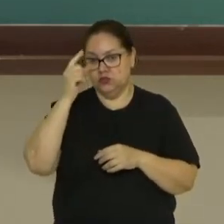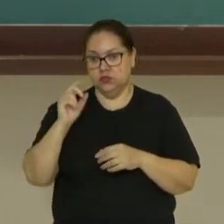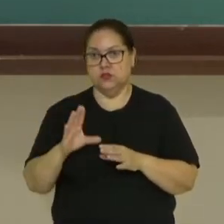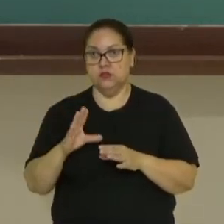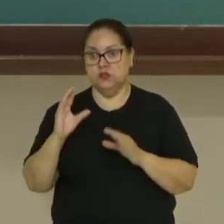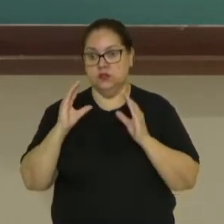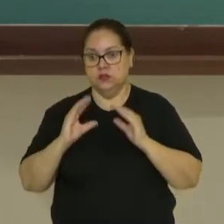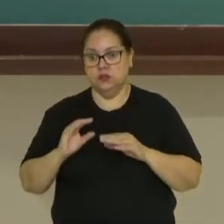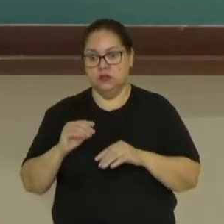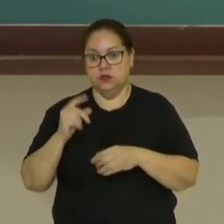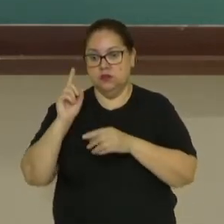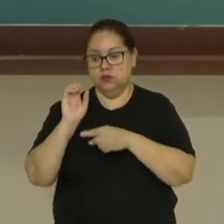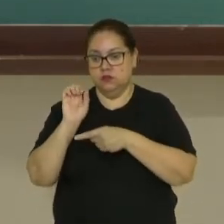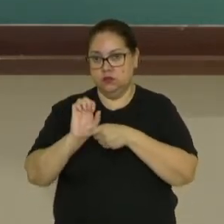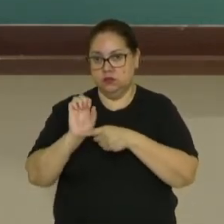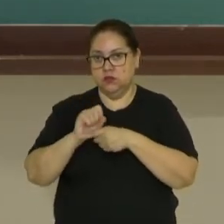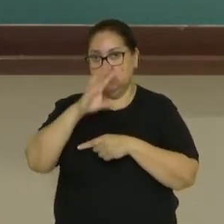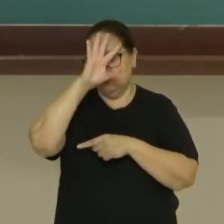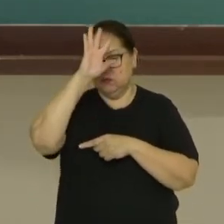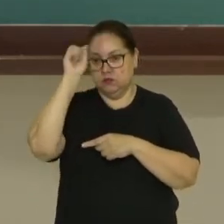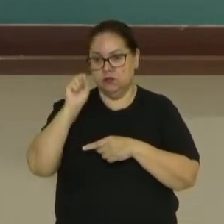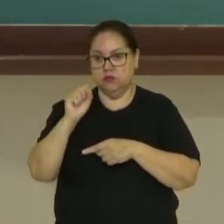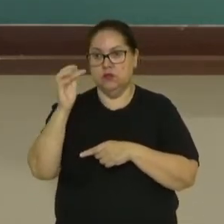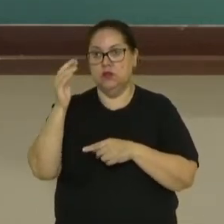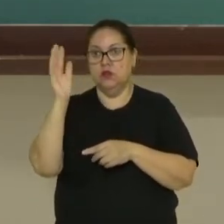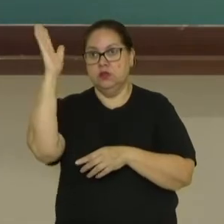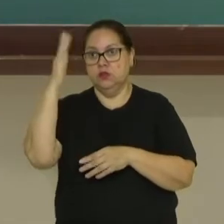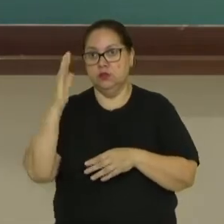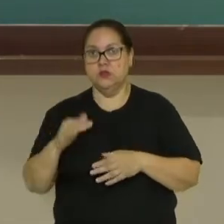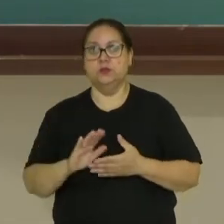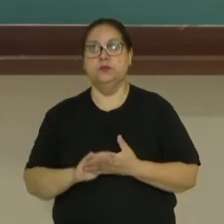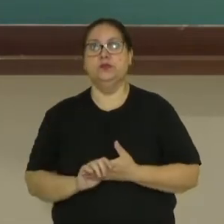do município, do estado e do Brasil.